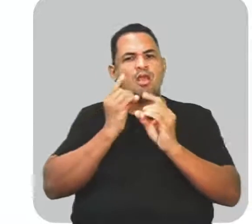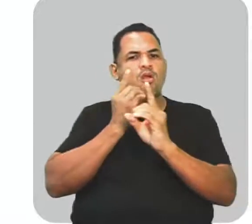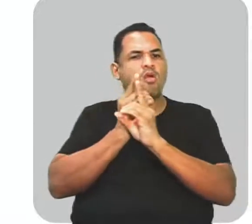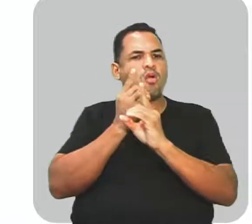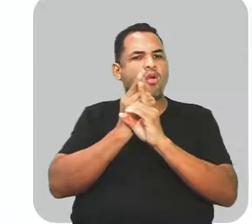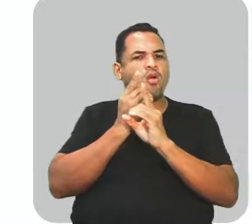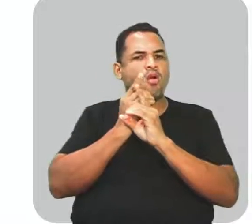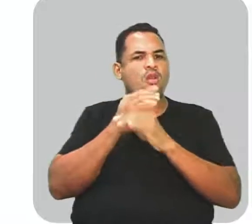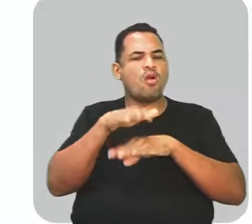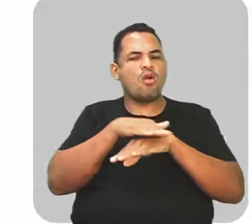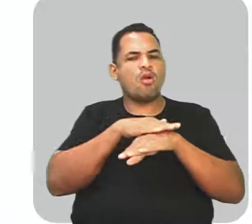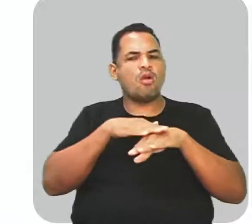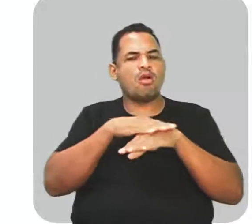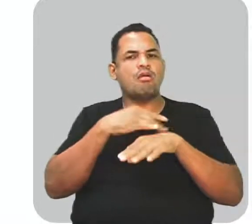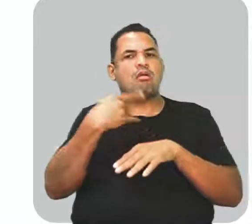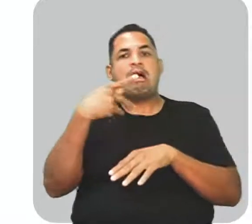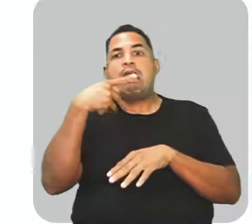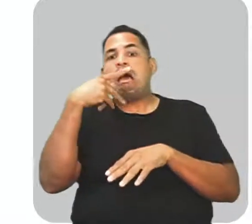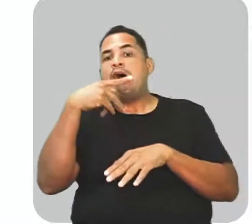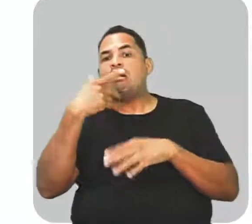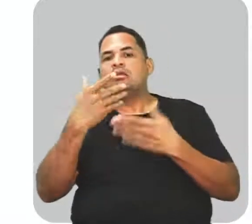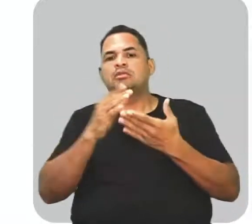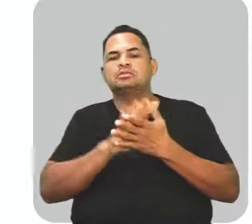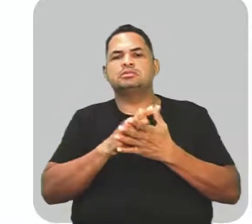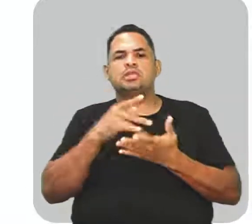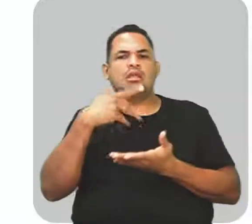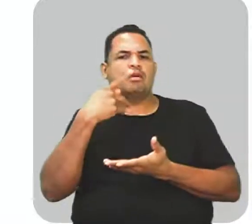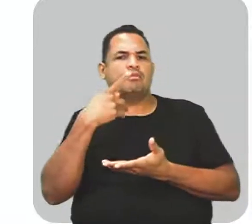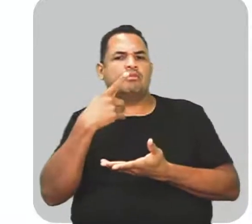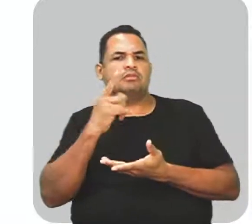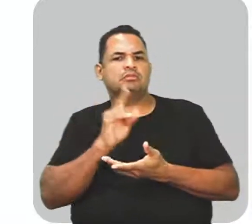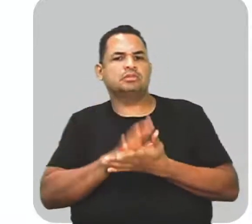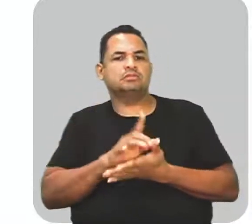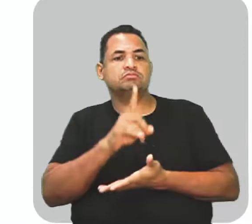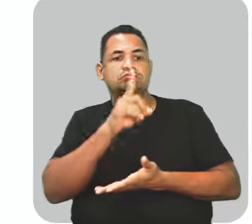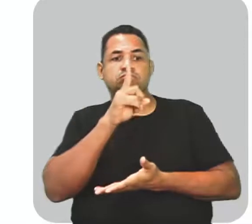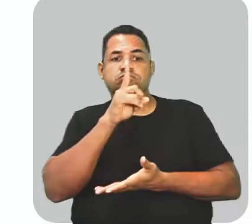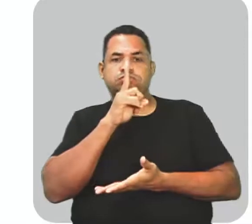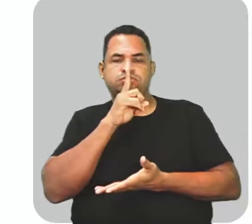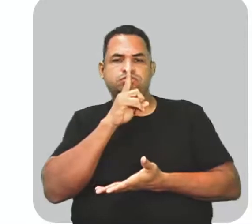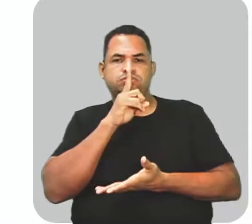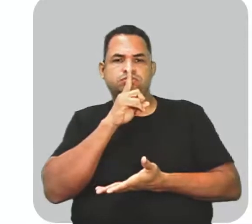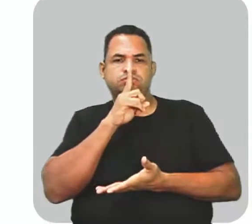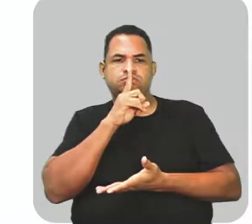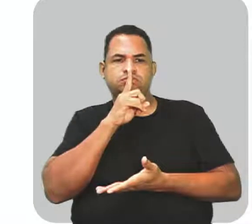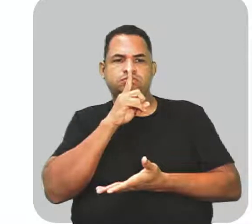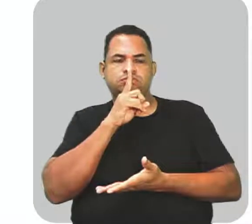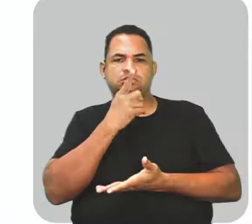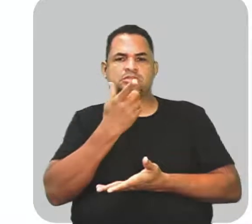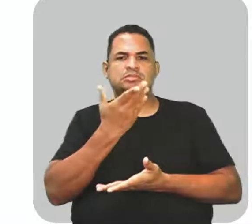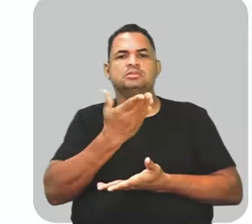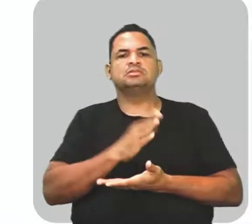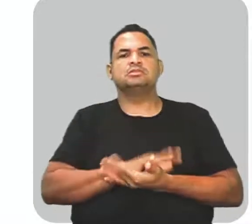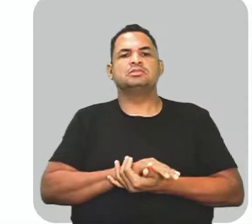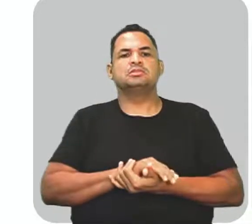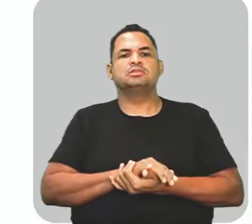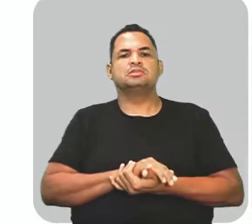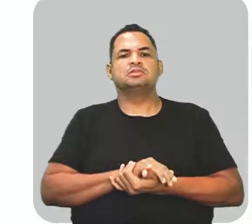um tom de voz alta. Prontamente, ela emite um som levando o dedo à boca. E aí, nesse caso?